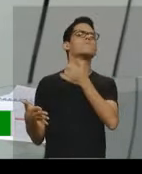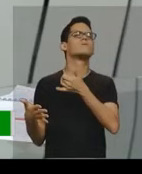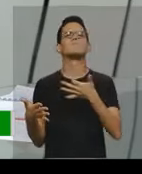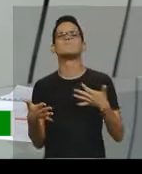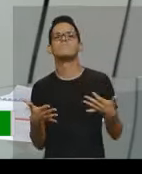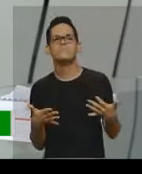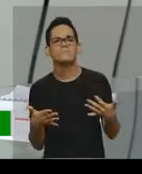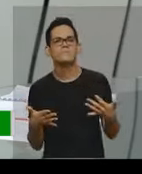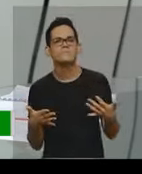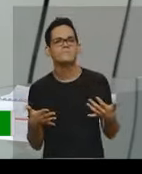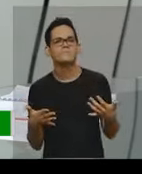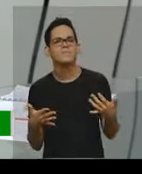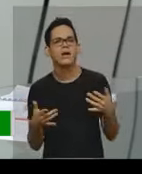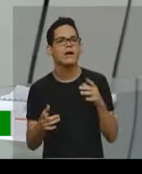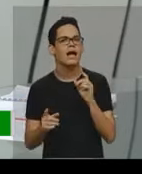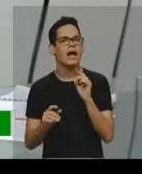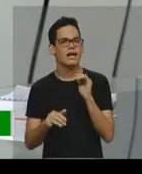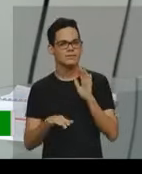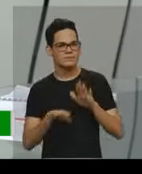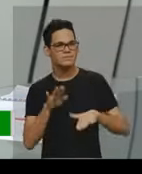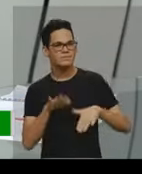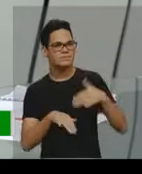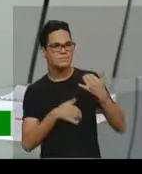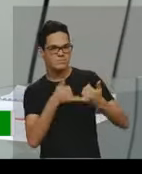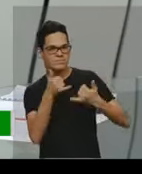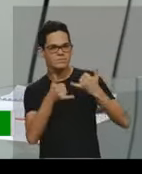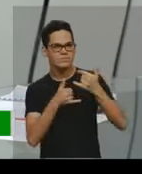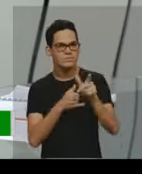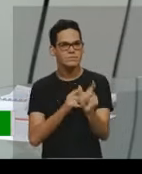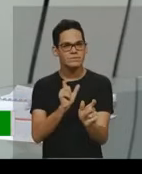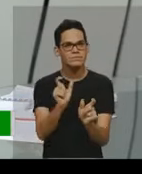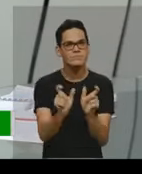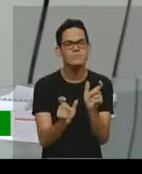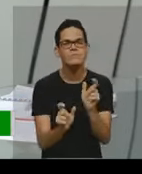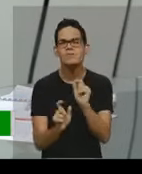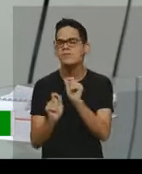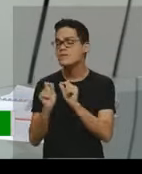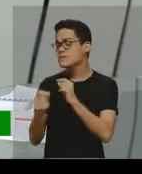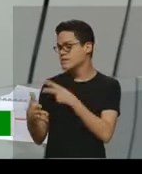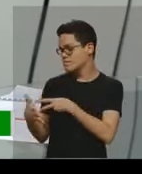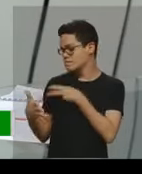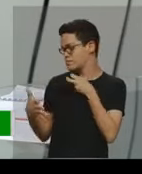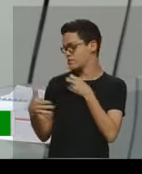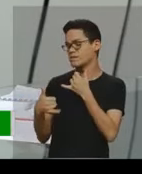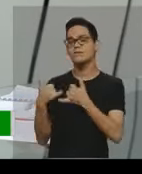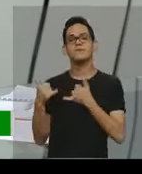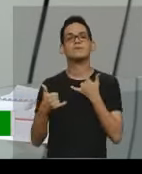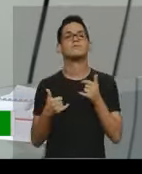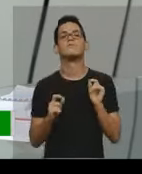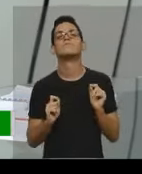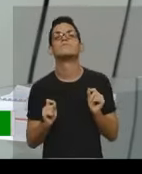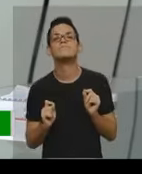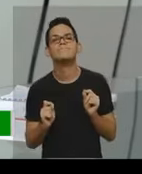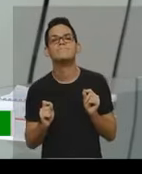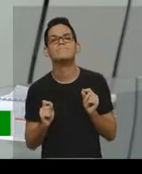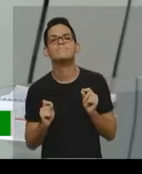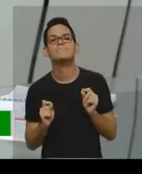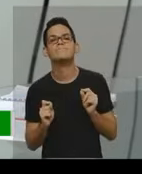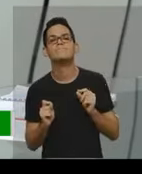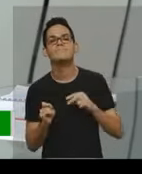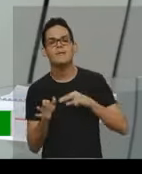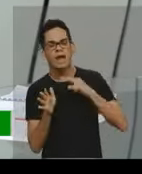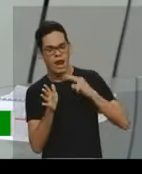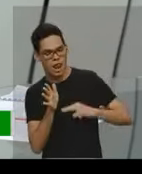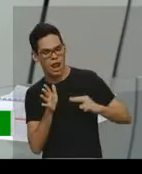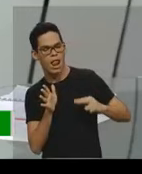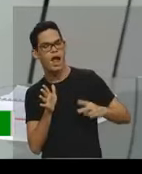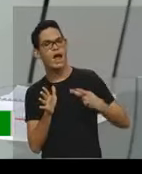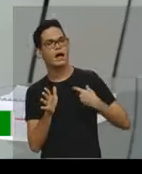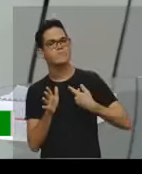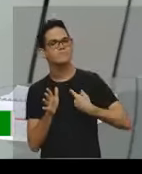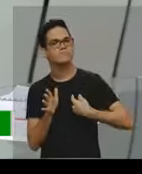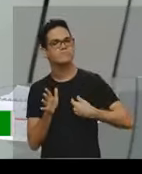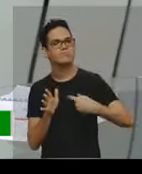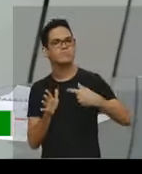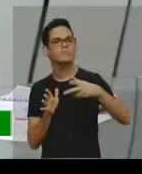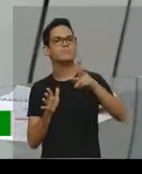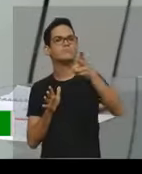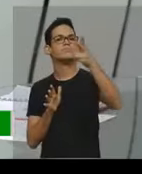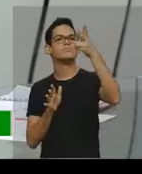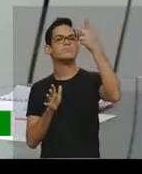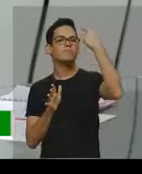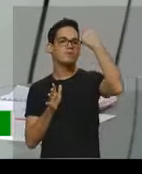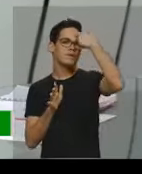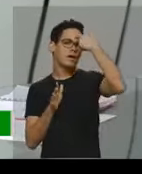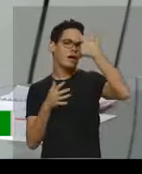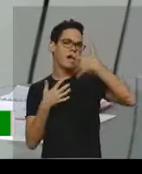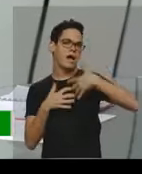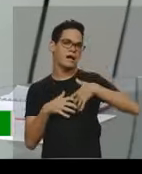porque às vezes ele brinca com as palavras ali e você precisa de interpretar, o que que ele quis dizer com essa crônica e leva o leitor a fazer uma